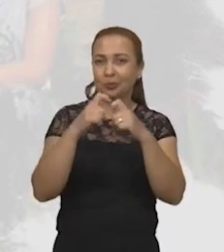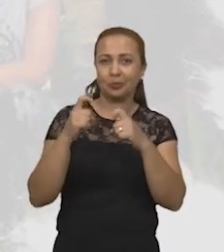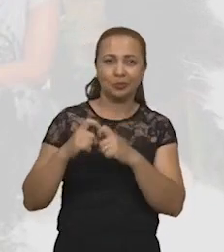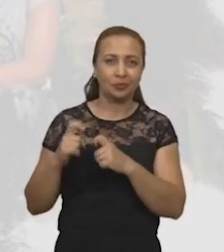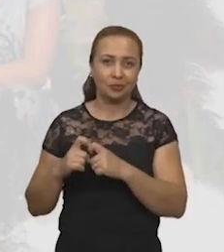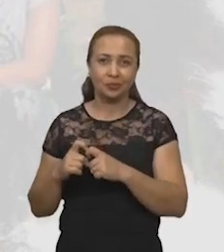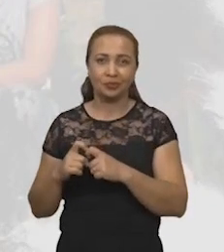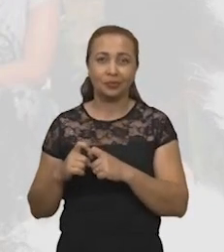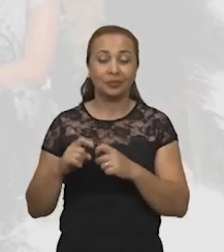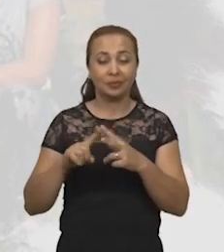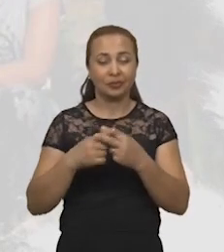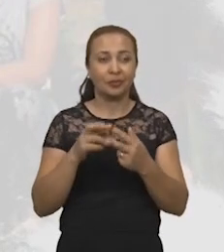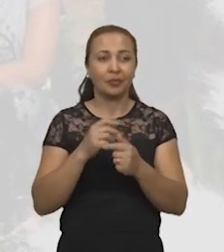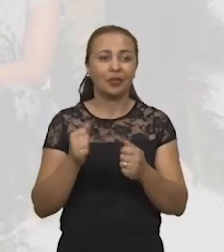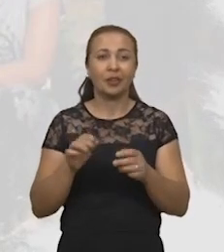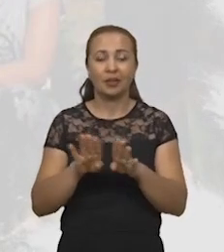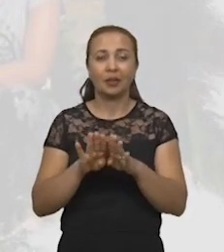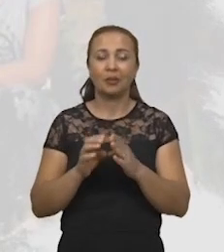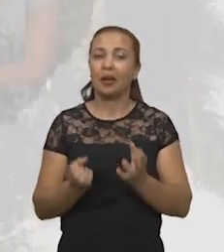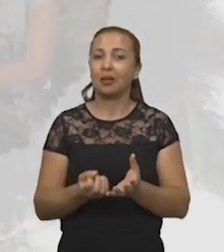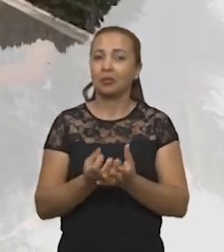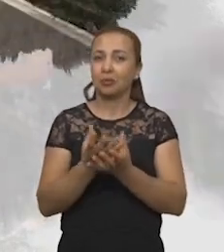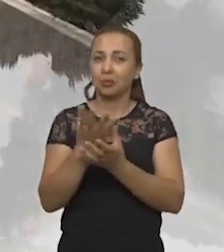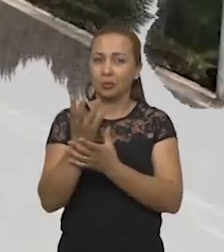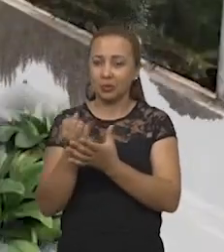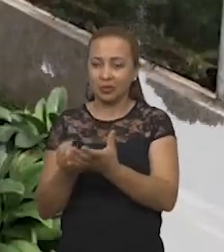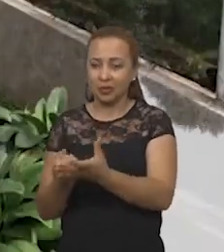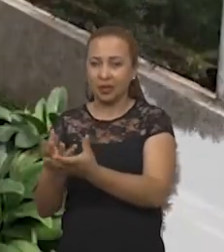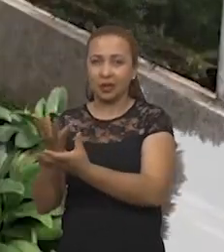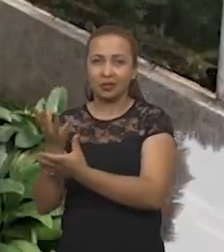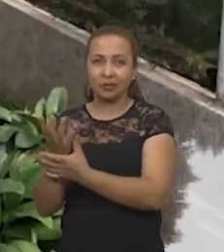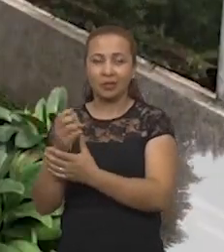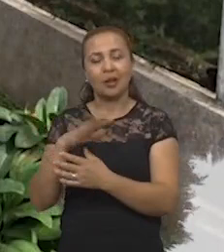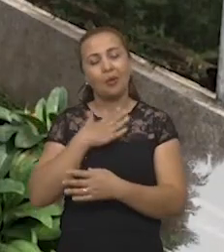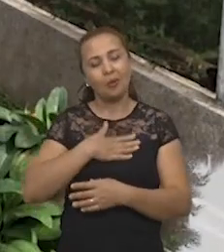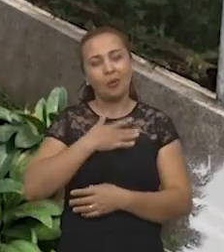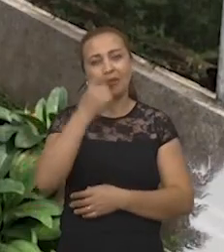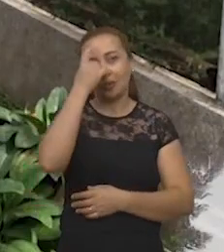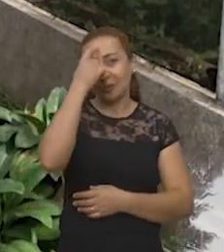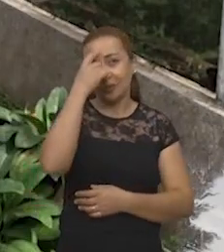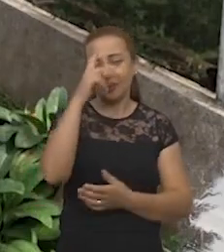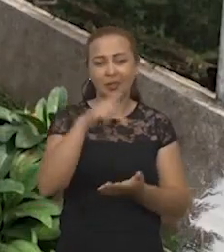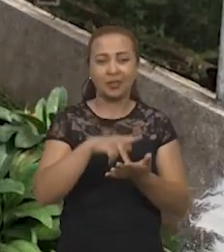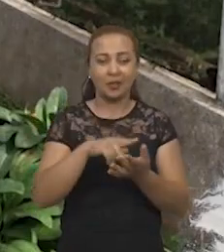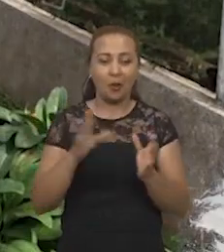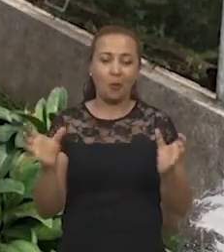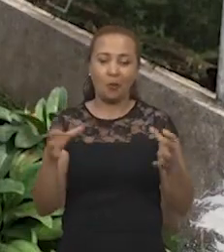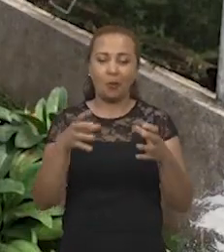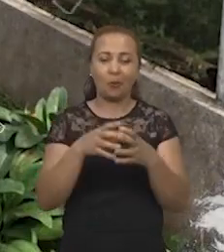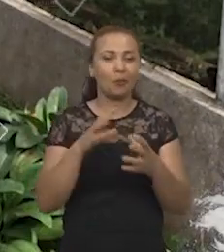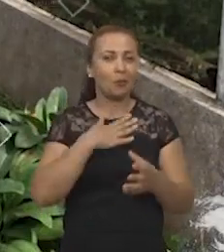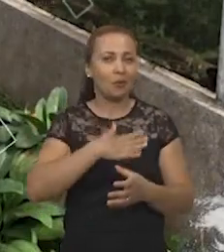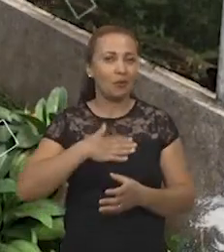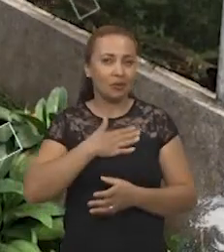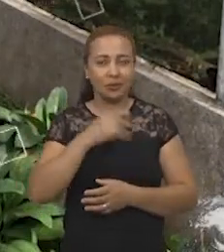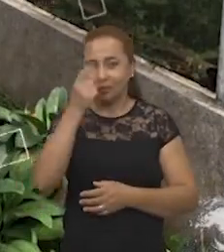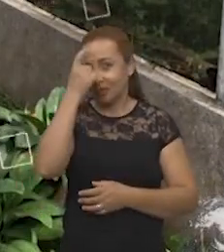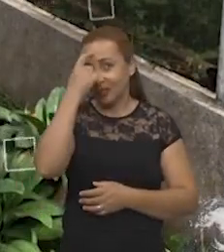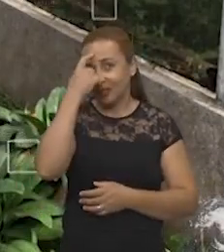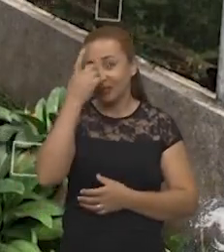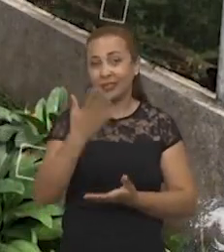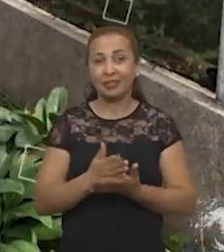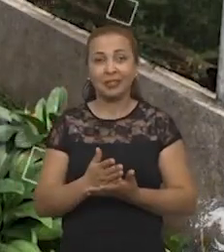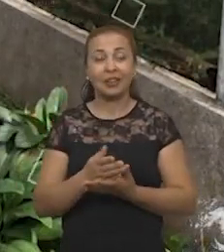medicinais, bem como a produção de mudas. Então, gosto de pensar, na verdade, a nossa equipe gosta de